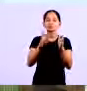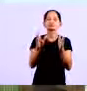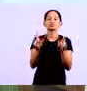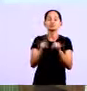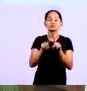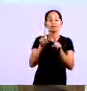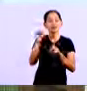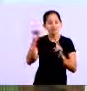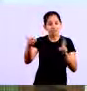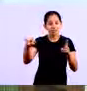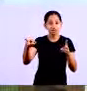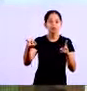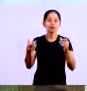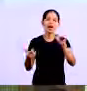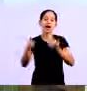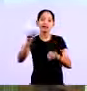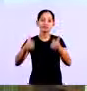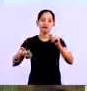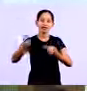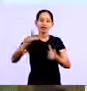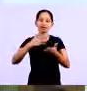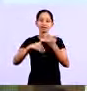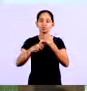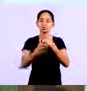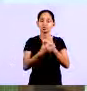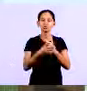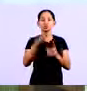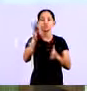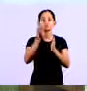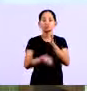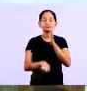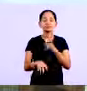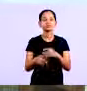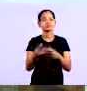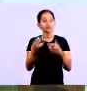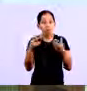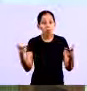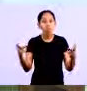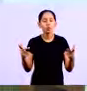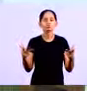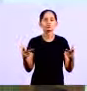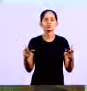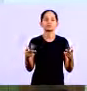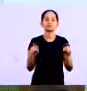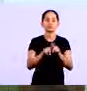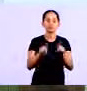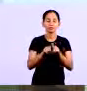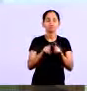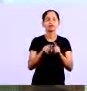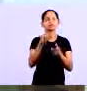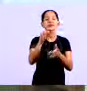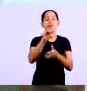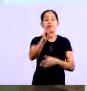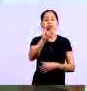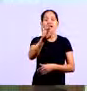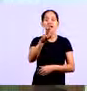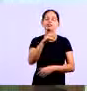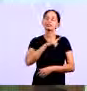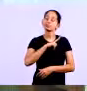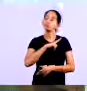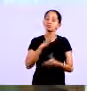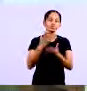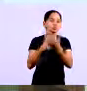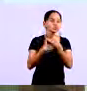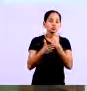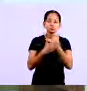esses ativos imobilizados muitos ativos abatem no ICMS outros você abate no imposto de renda e se você não tiver um